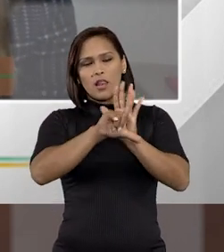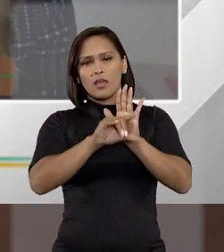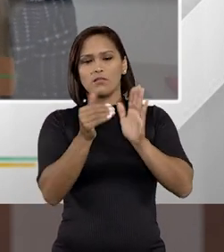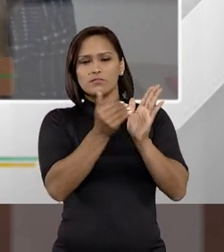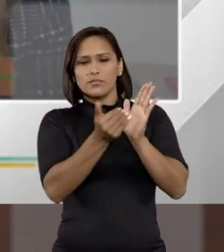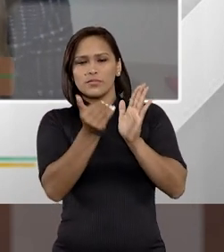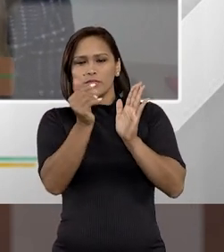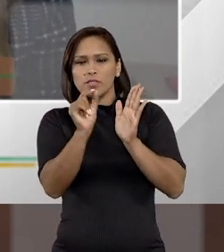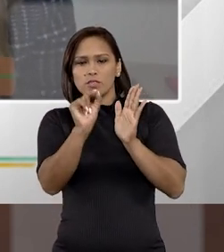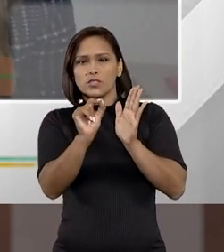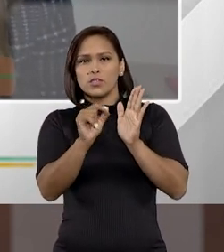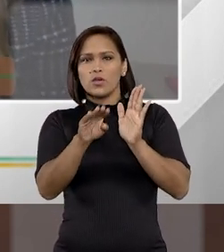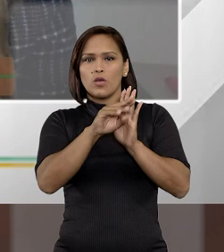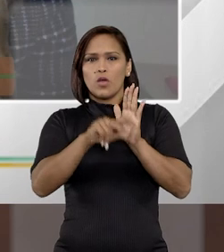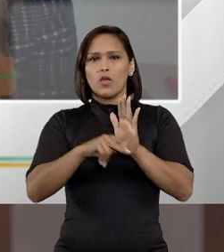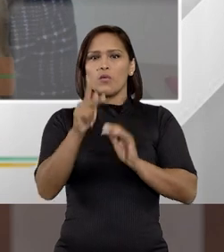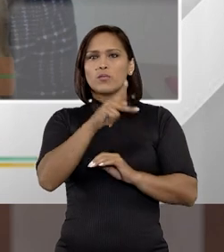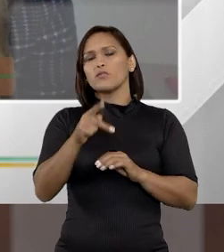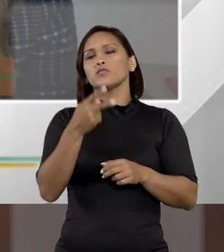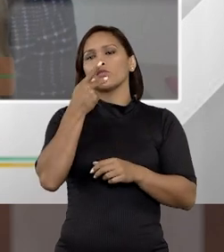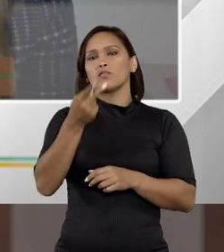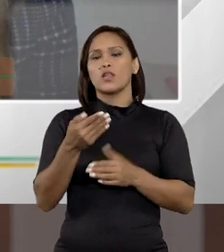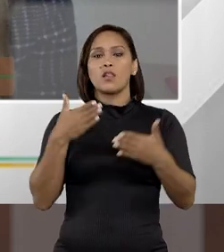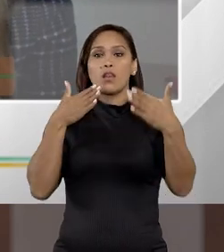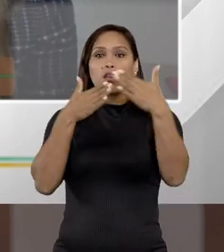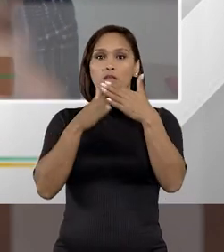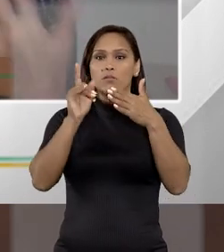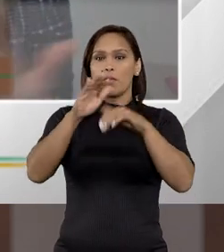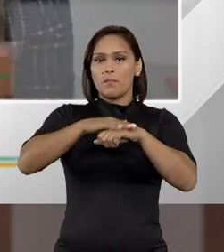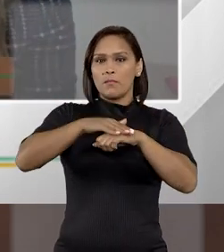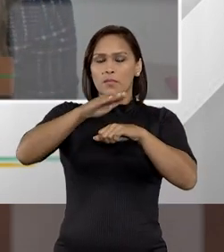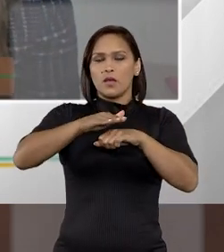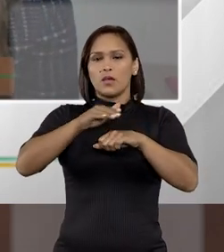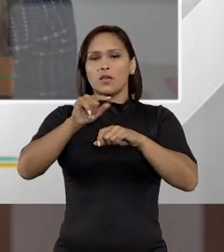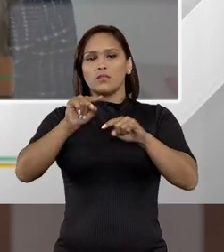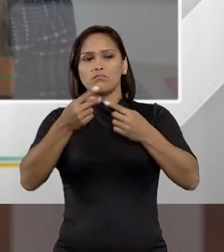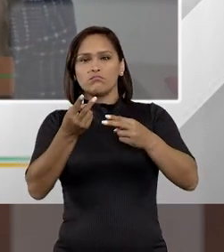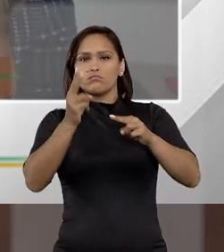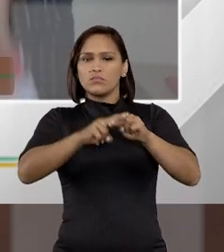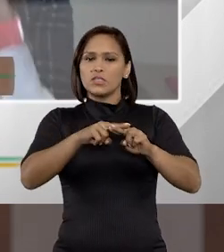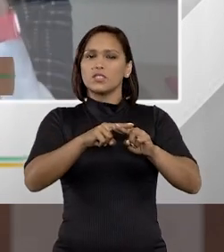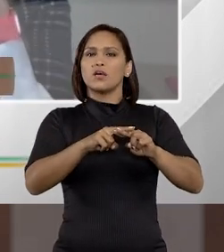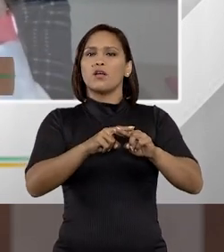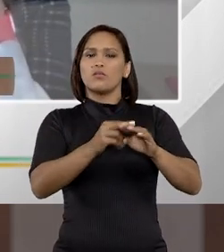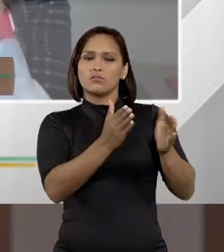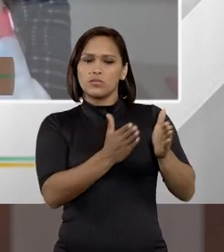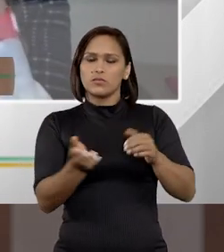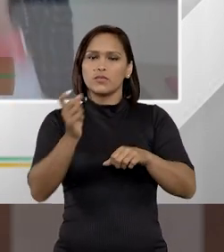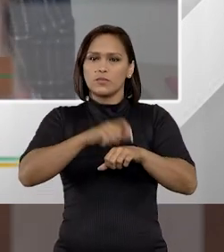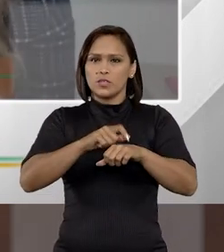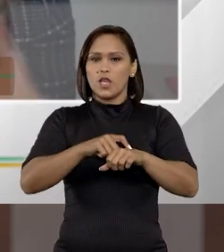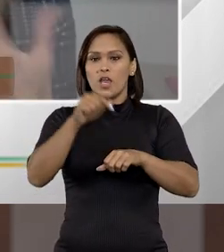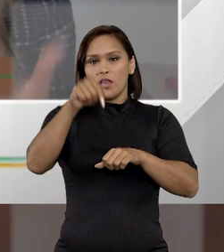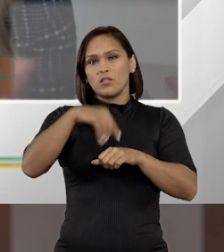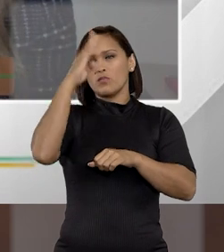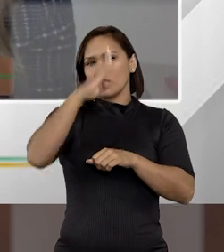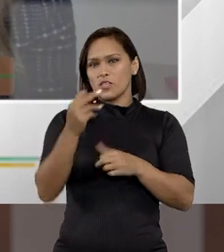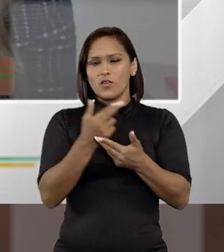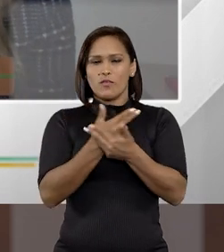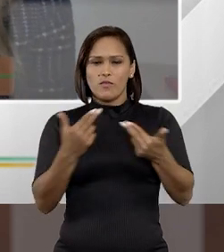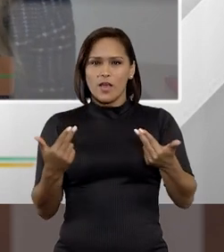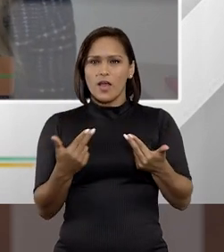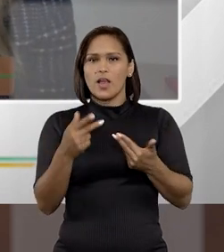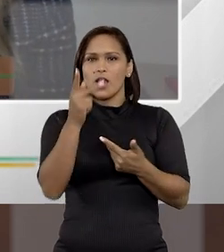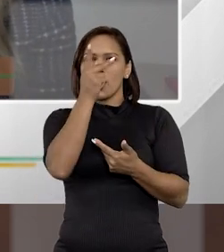justamente na linha aí do que o professor Eduardo falou para que a gente limite ainda mais a prisão provisória. gente sabe que no Brasil há muitos